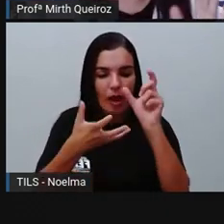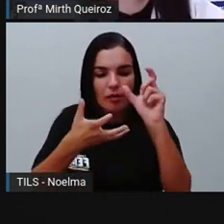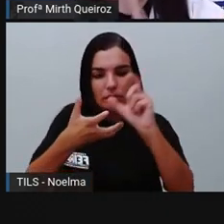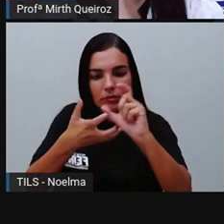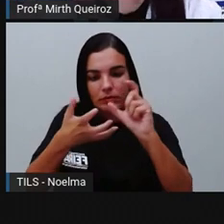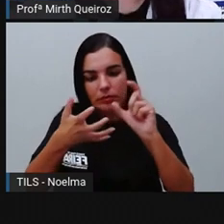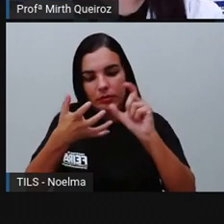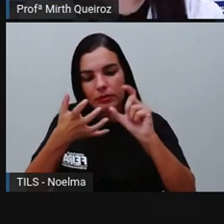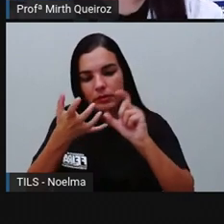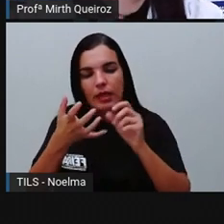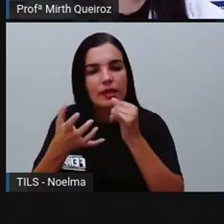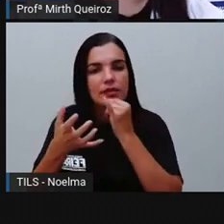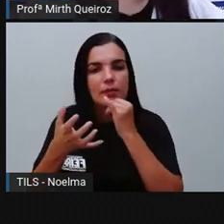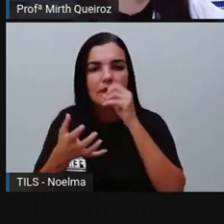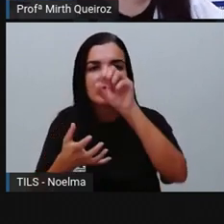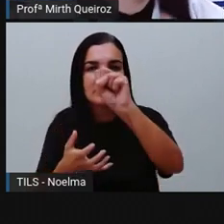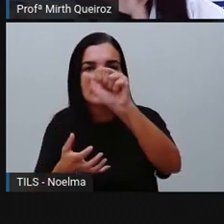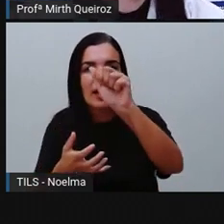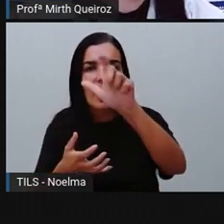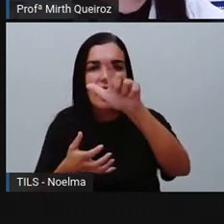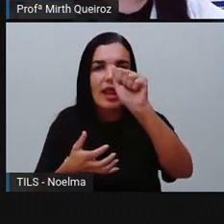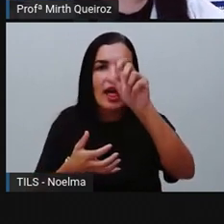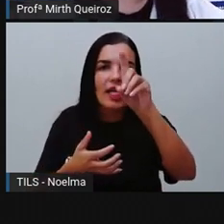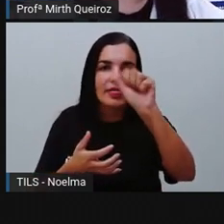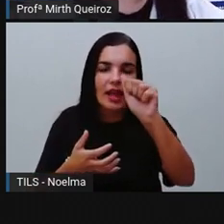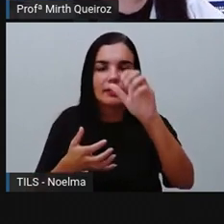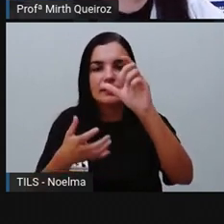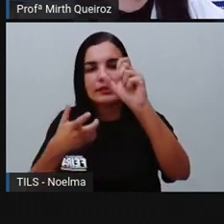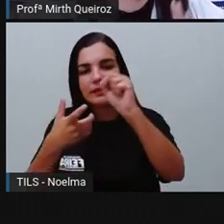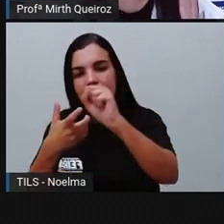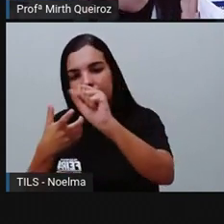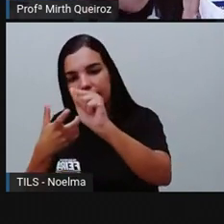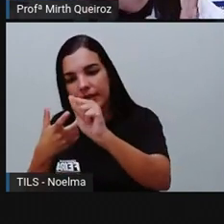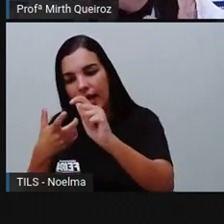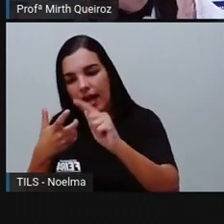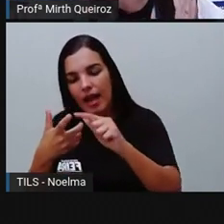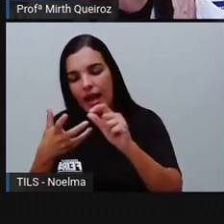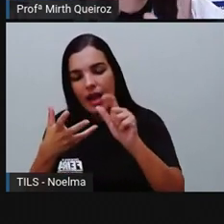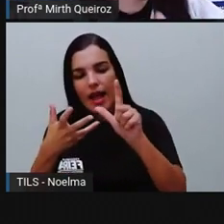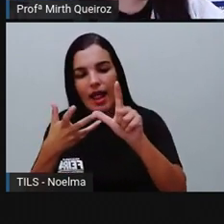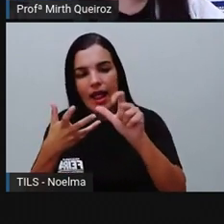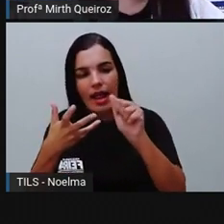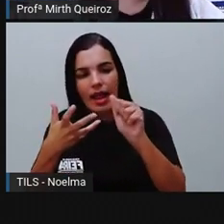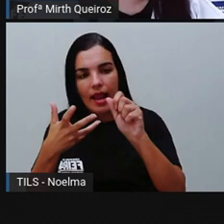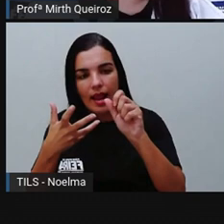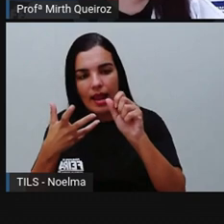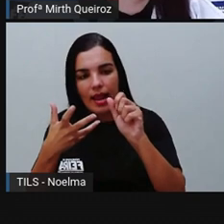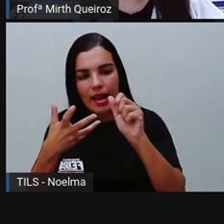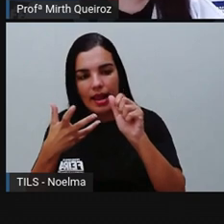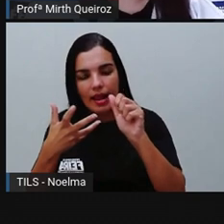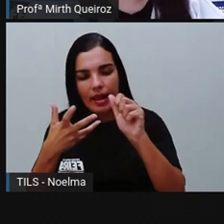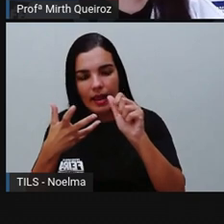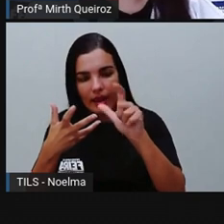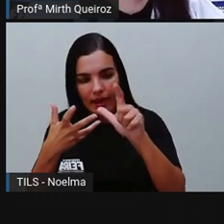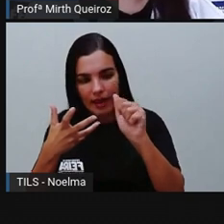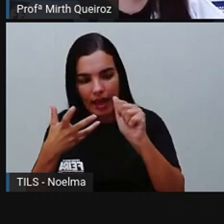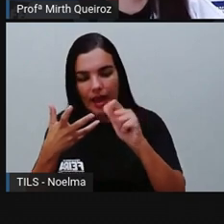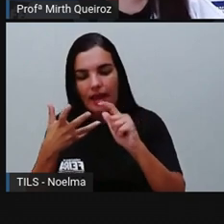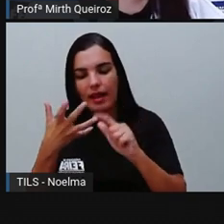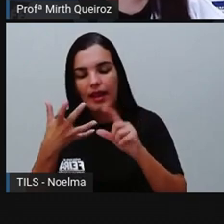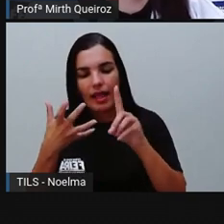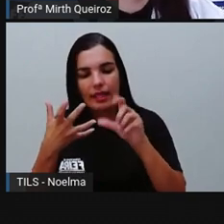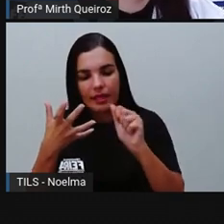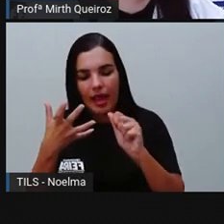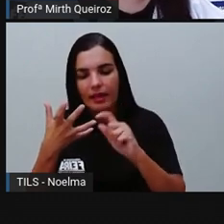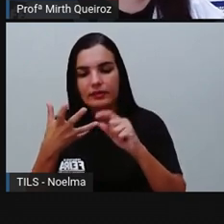salada. Aí a gente está dividindo sílabas, certo? A sílaba que é dita com maior intensidade é a sílaba